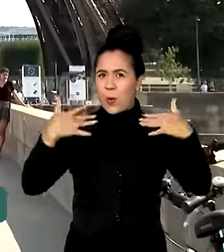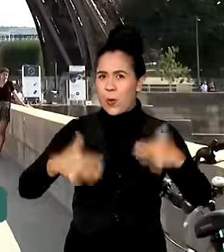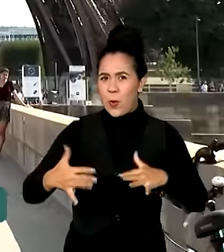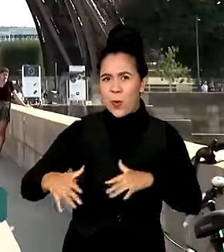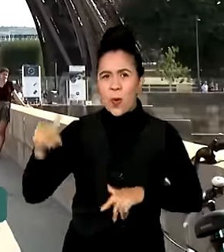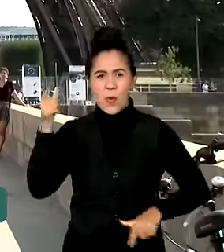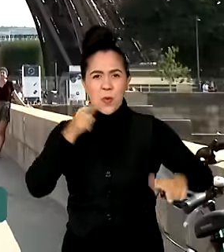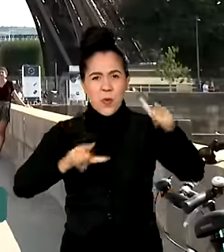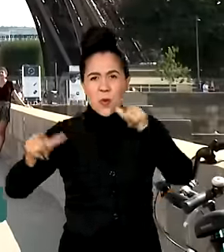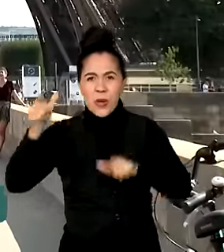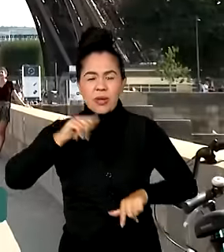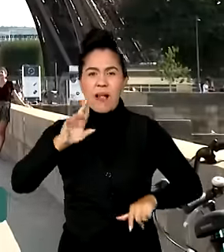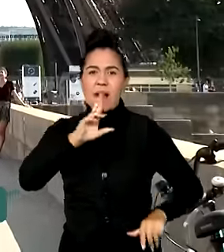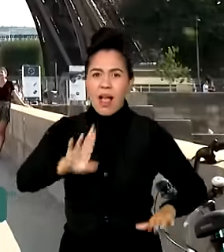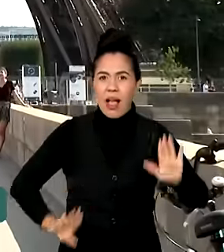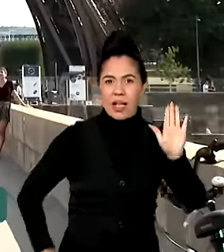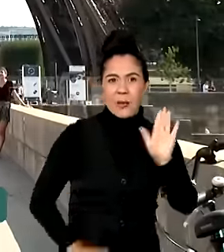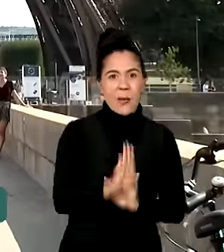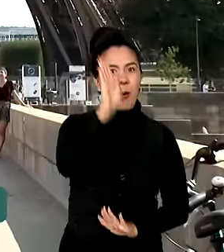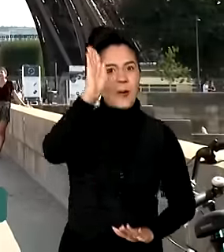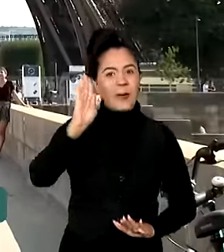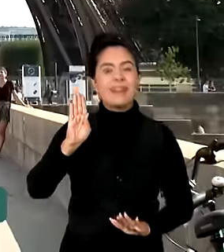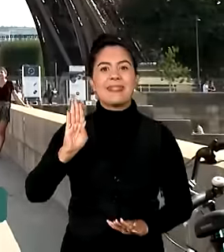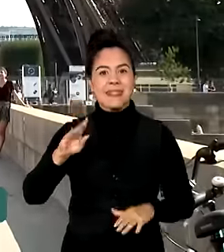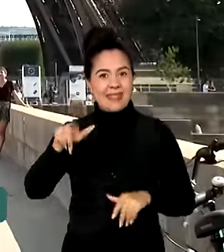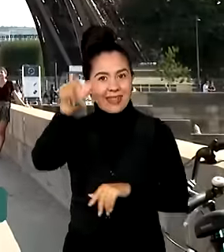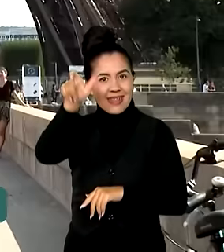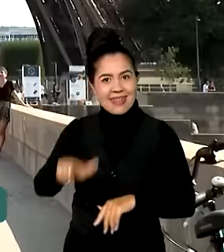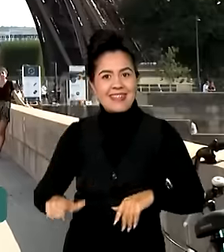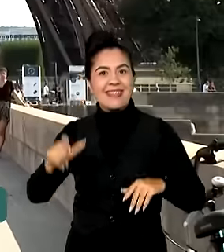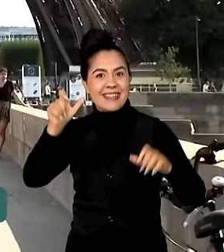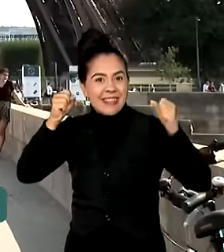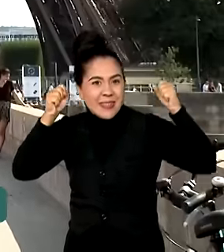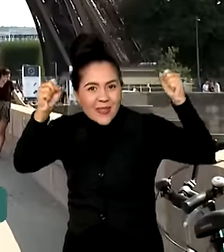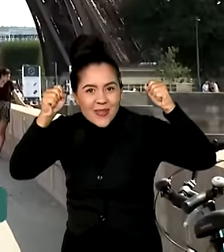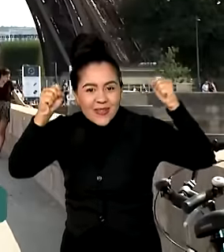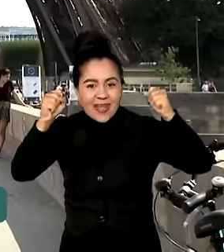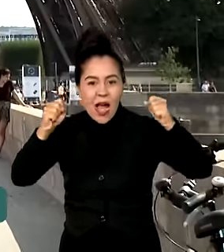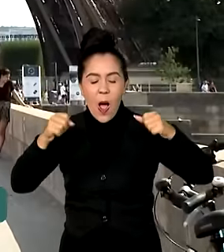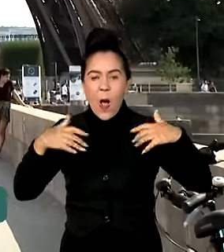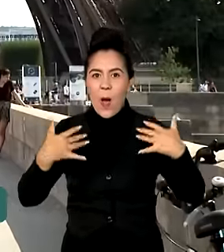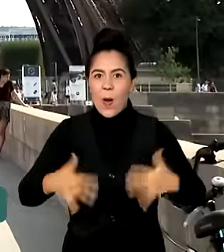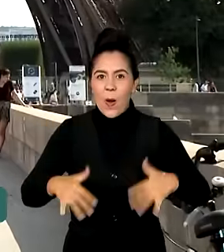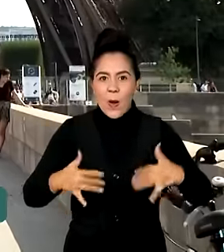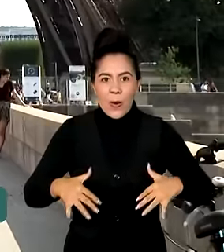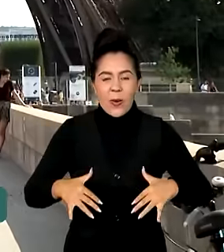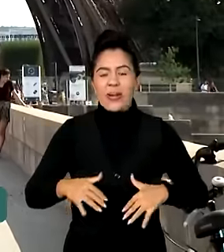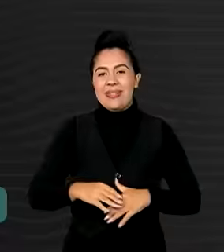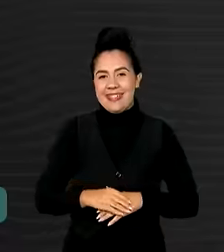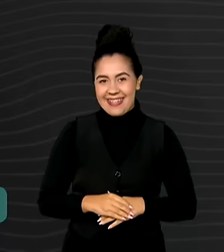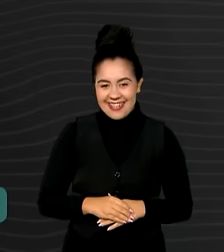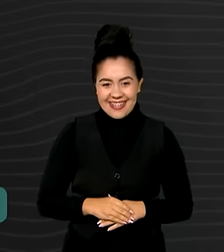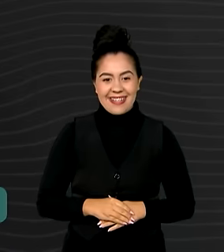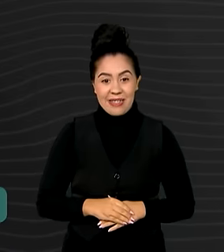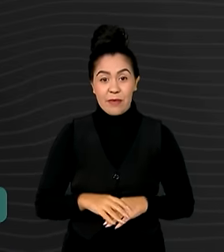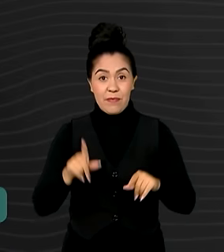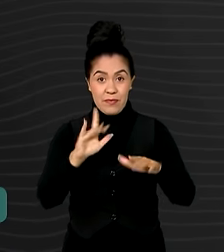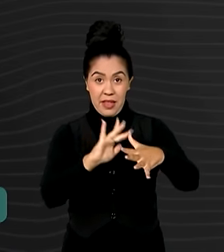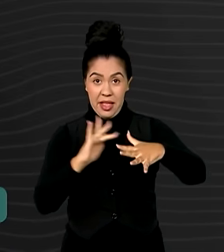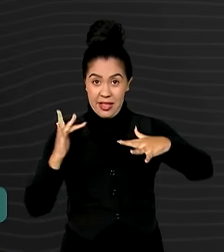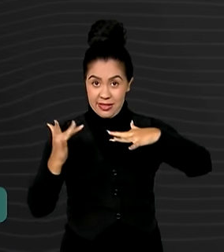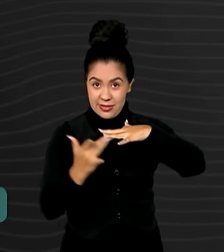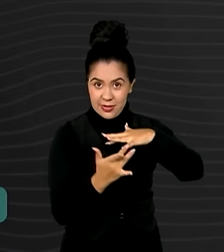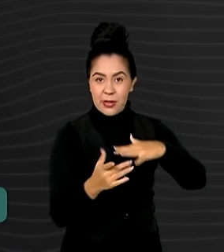recordes mundiais, conquistas, que o torcedor brasileiro ficou mal acostumado nos últimos dias. Pelas redes